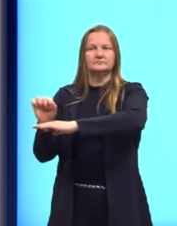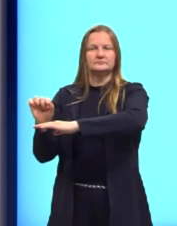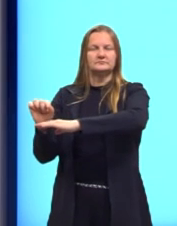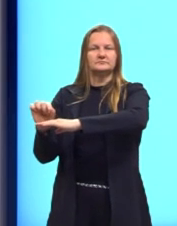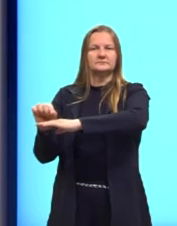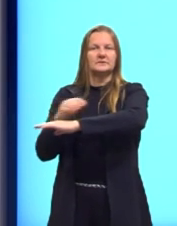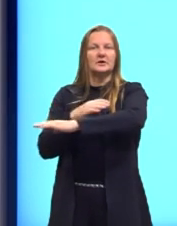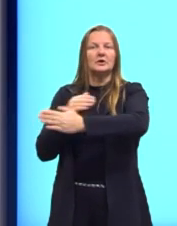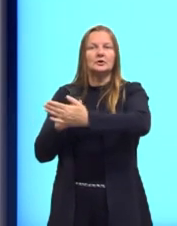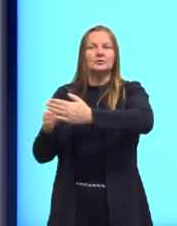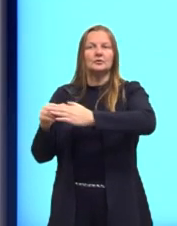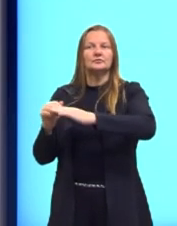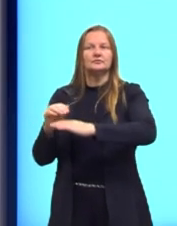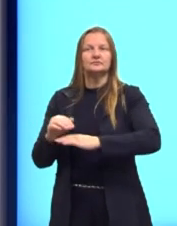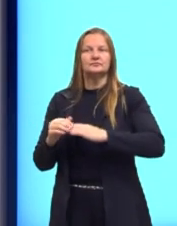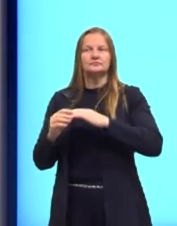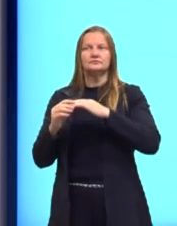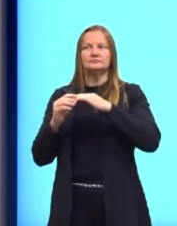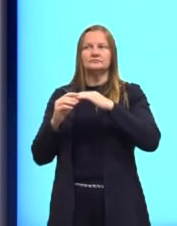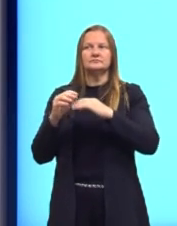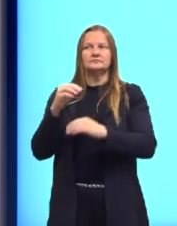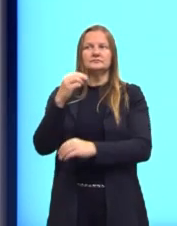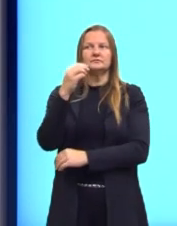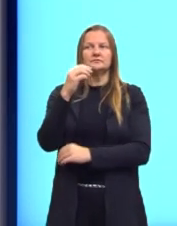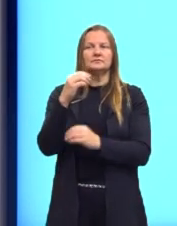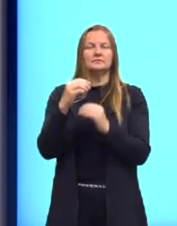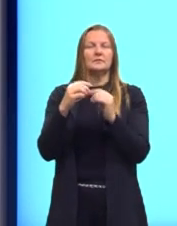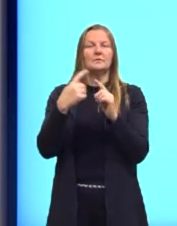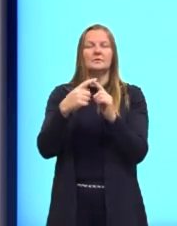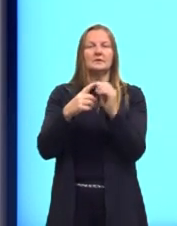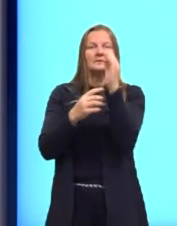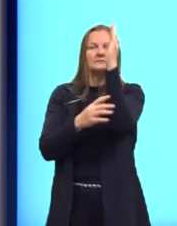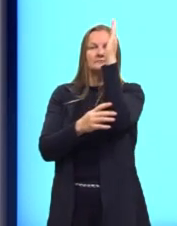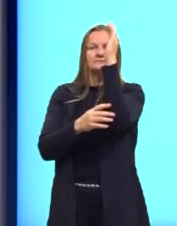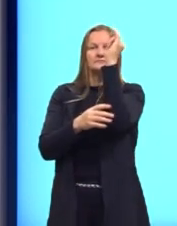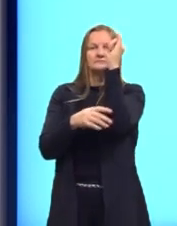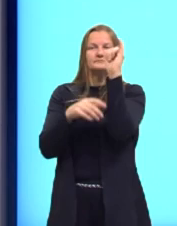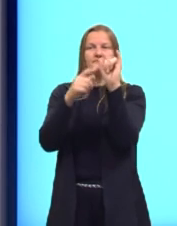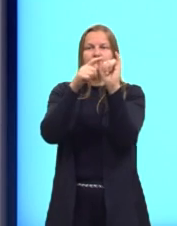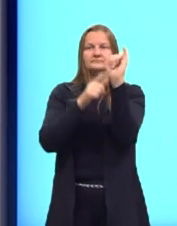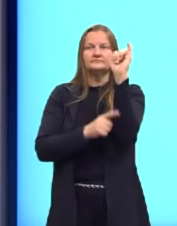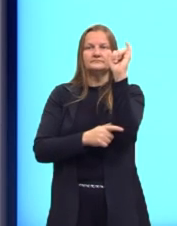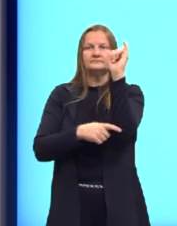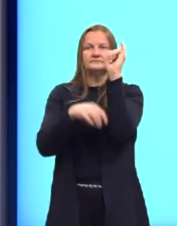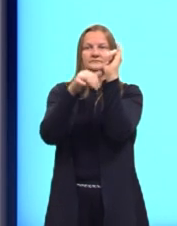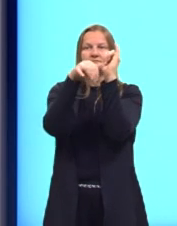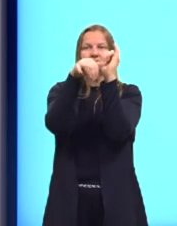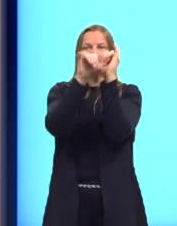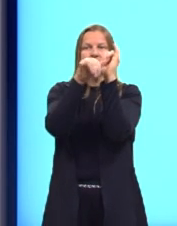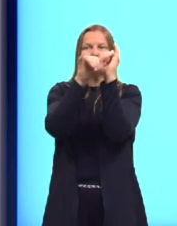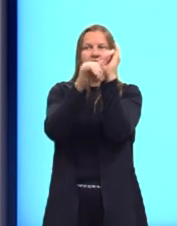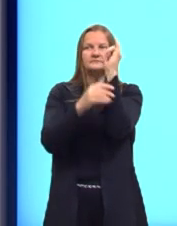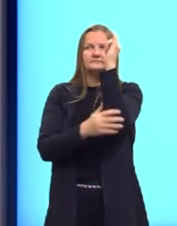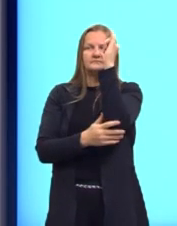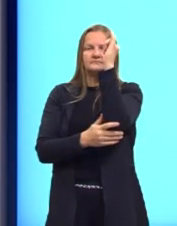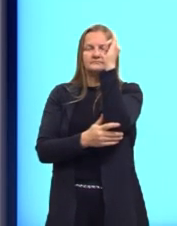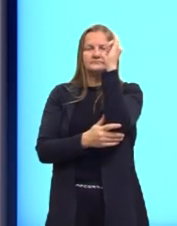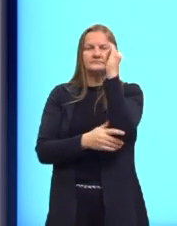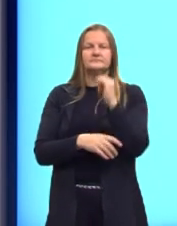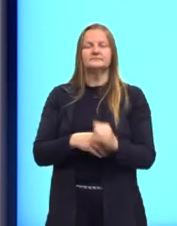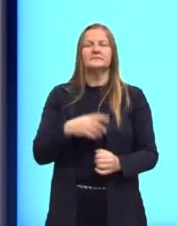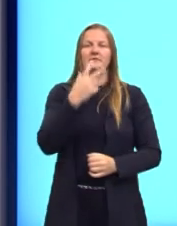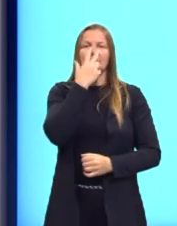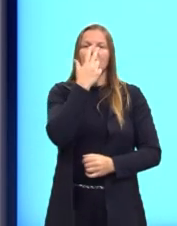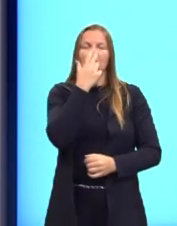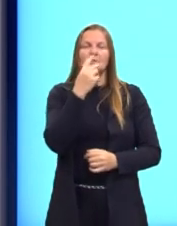esses valores, a imagem vai ser o 3. Porque a nossa função de x é igual a 3. Essa aqui, então, é chamada de